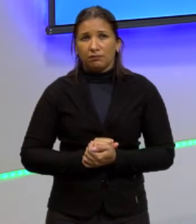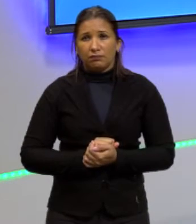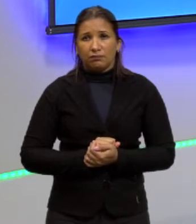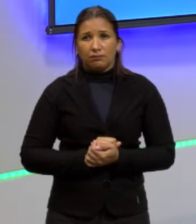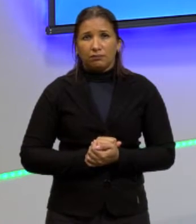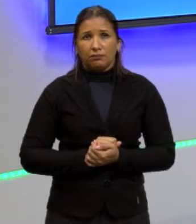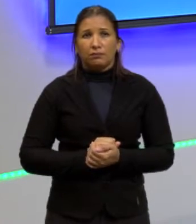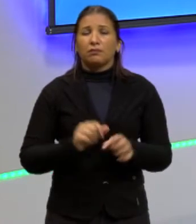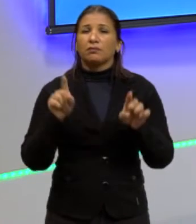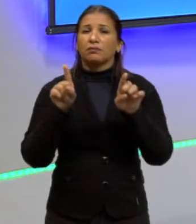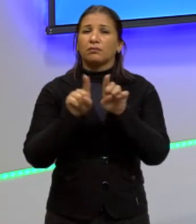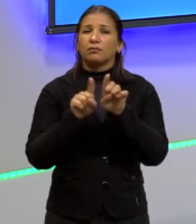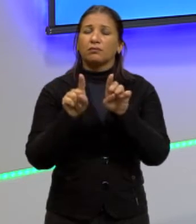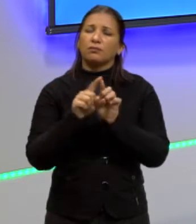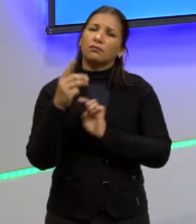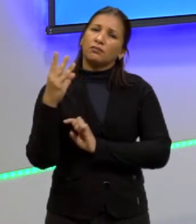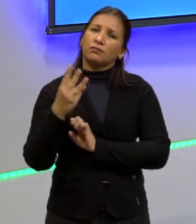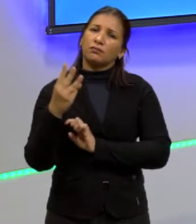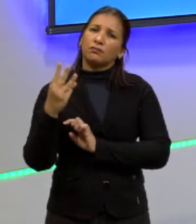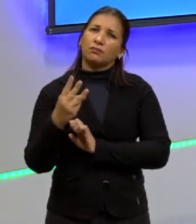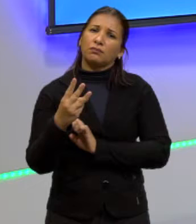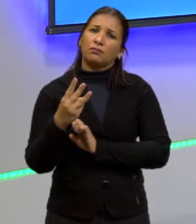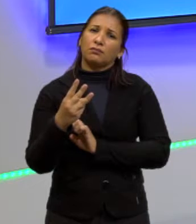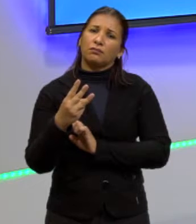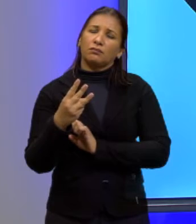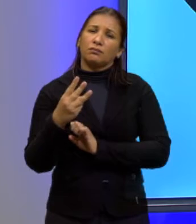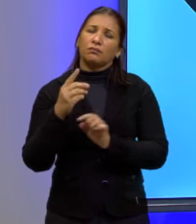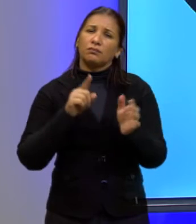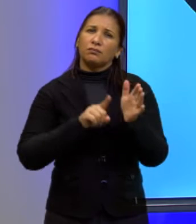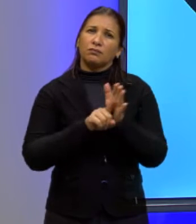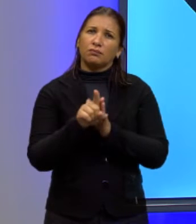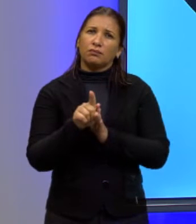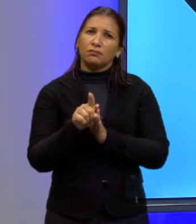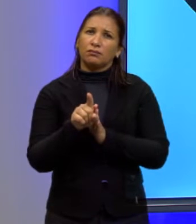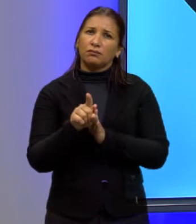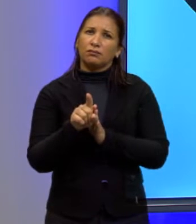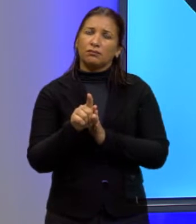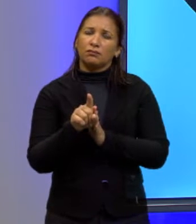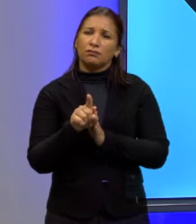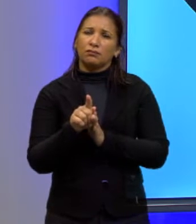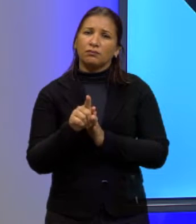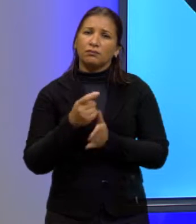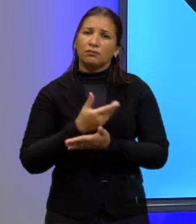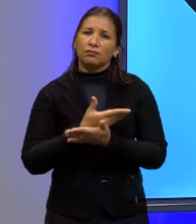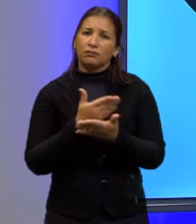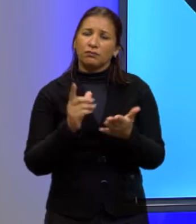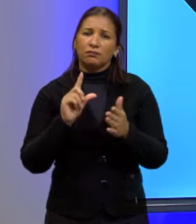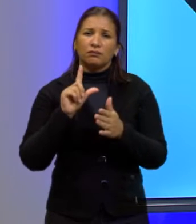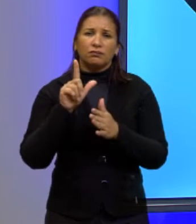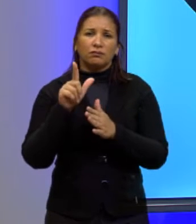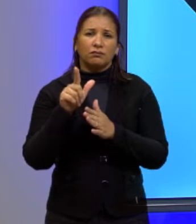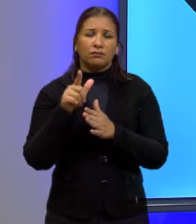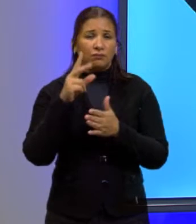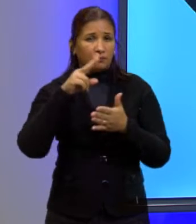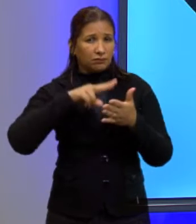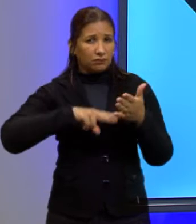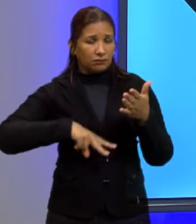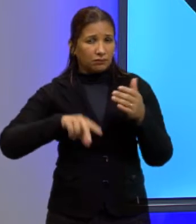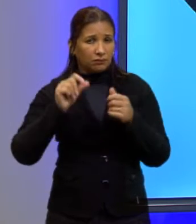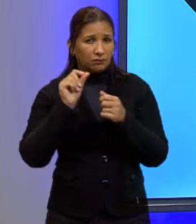E aí, uma terceira situação, essa terceira situação aqui, nós vamos fazer a leitura